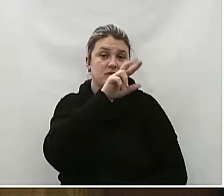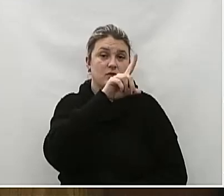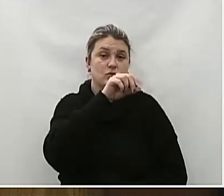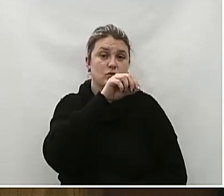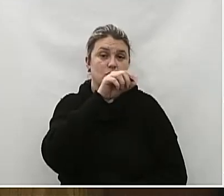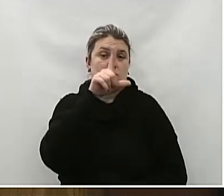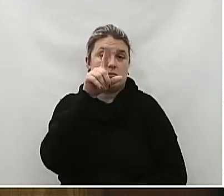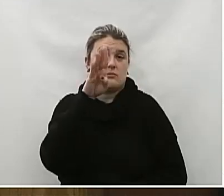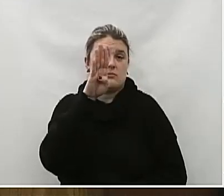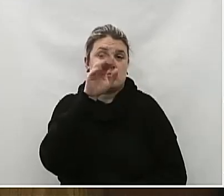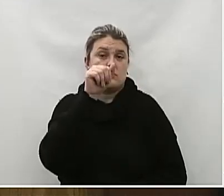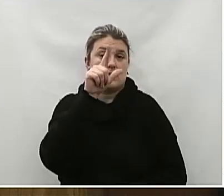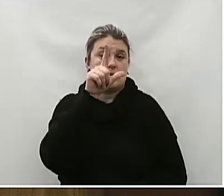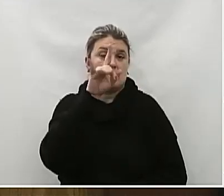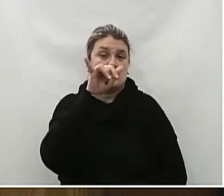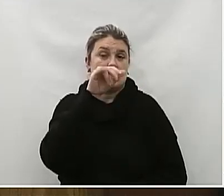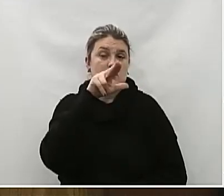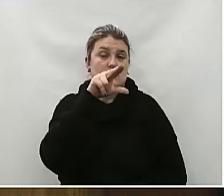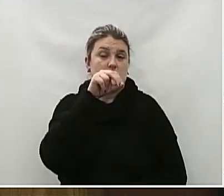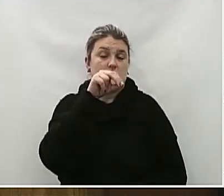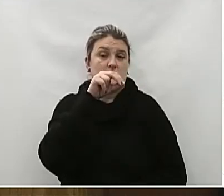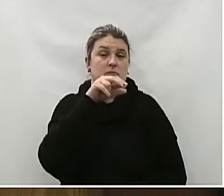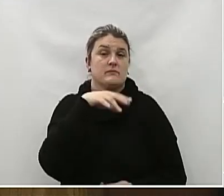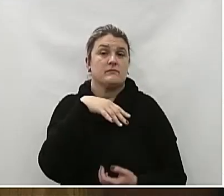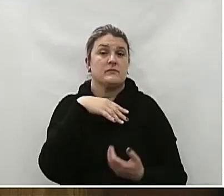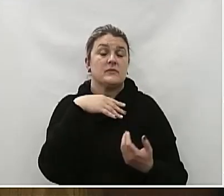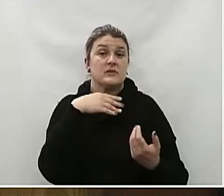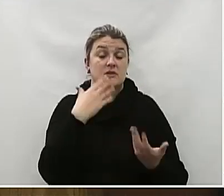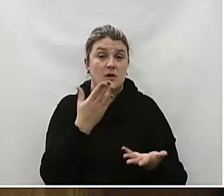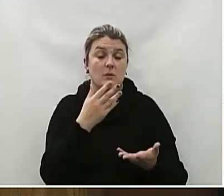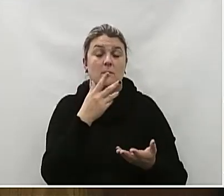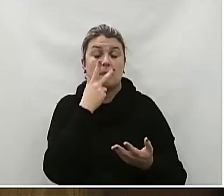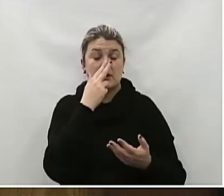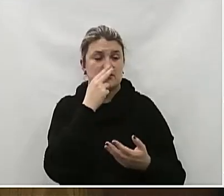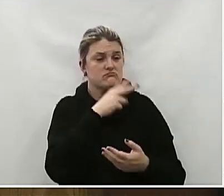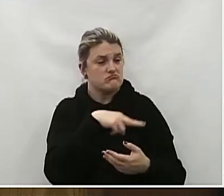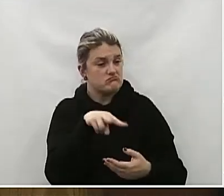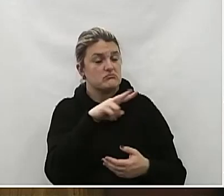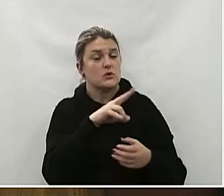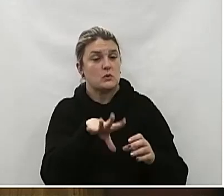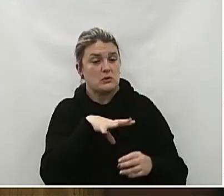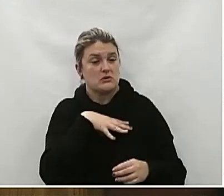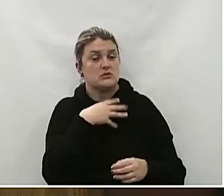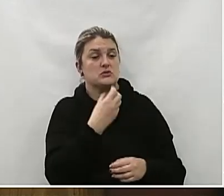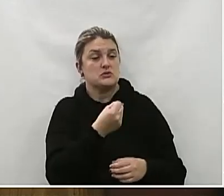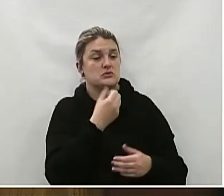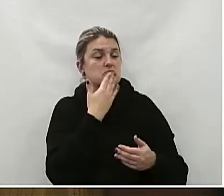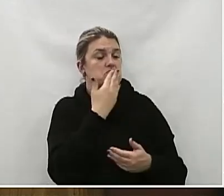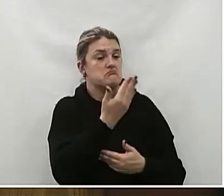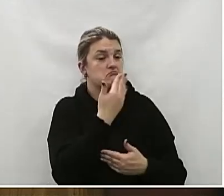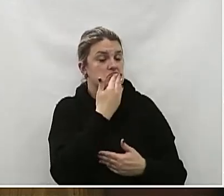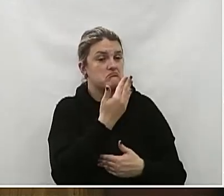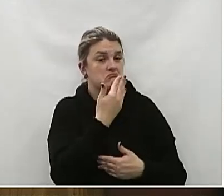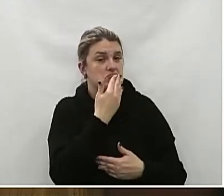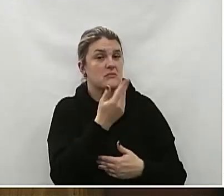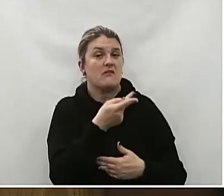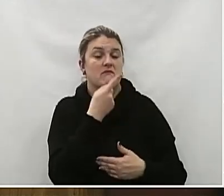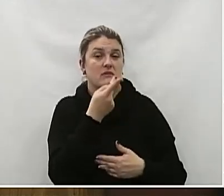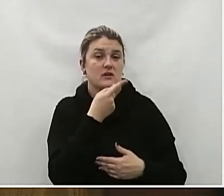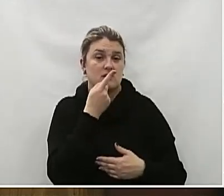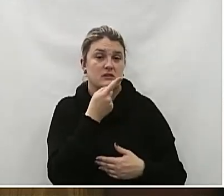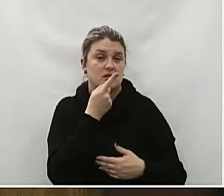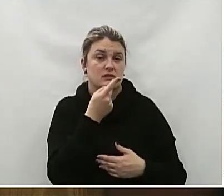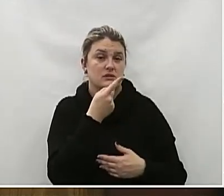Apresentou Referência Elogiosa Aos militares Atuante na missão Louvando E elogiando Salientando